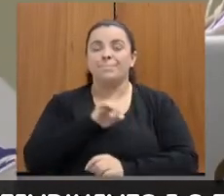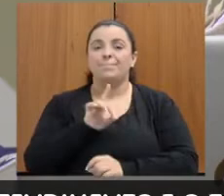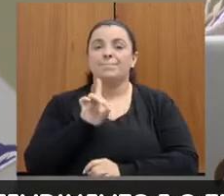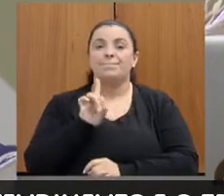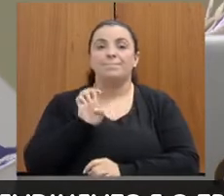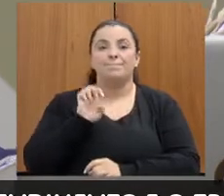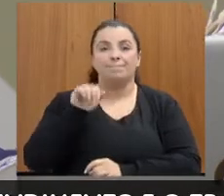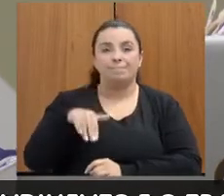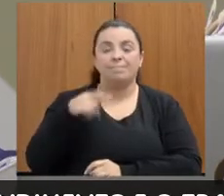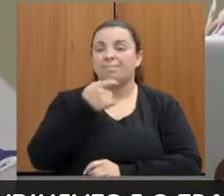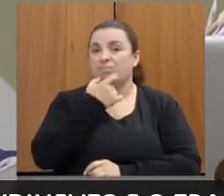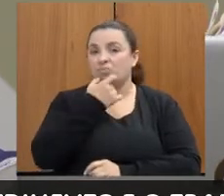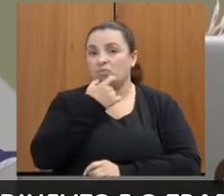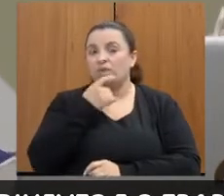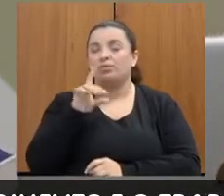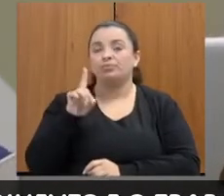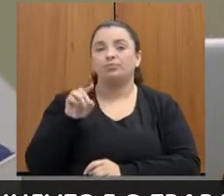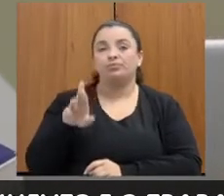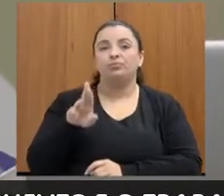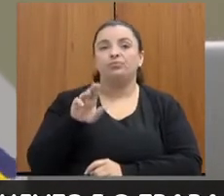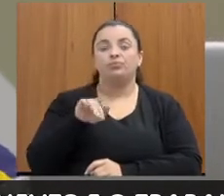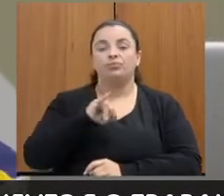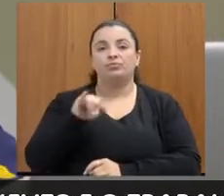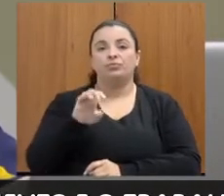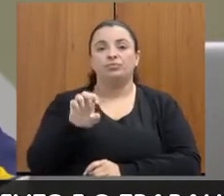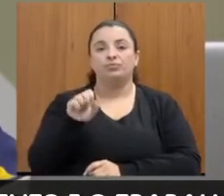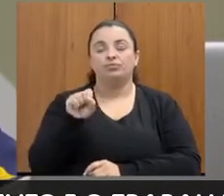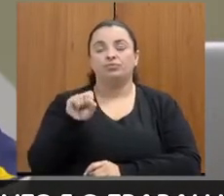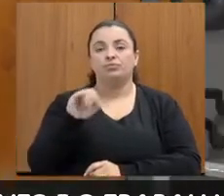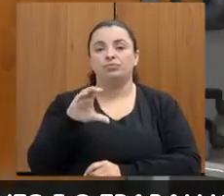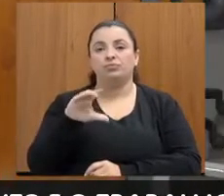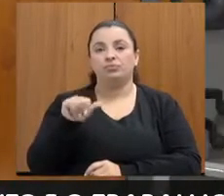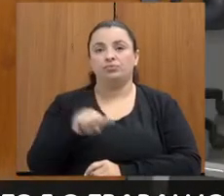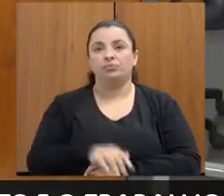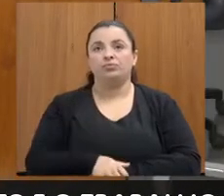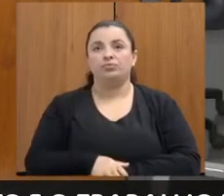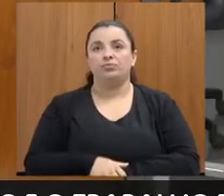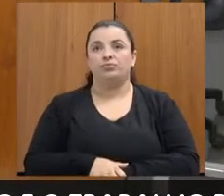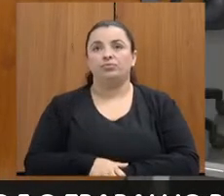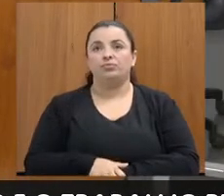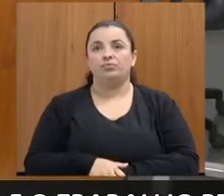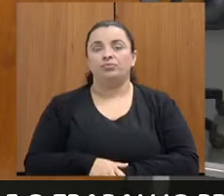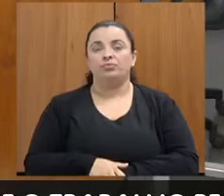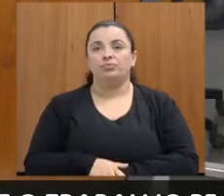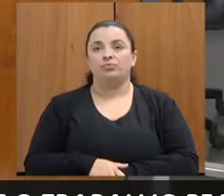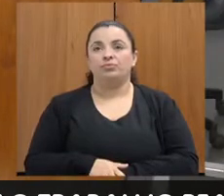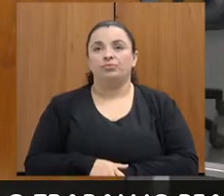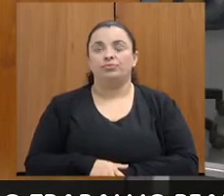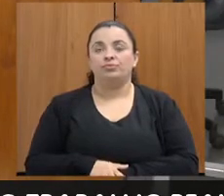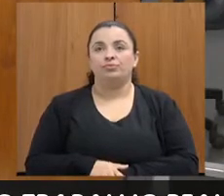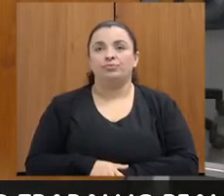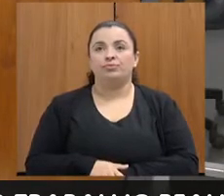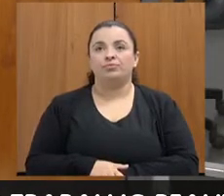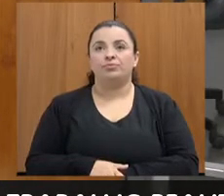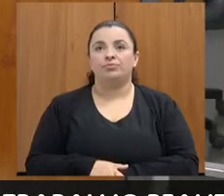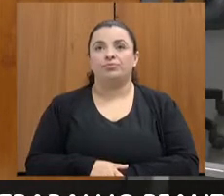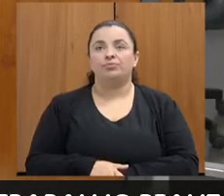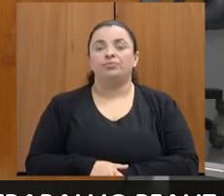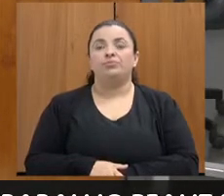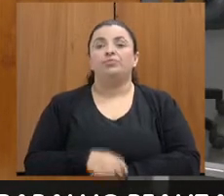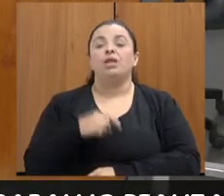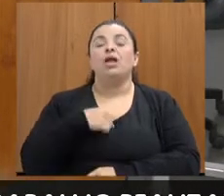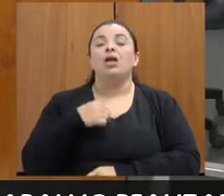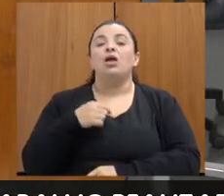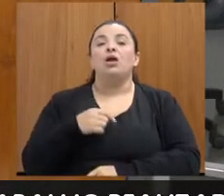Lima, doutora Jéssica Novaes Miranda para suas considerações finais. Eu faço minhas as